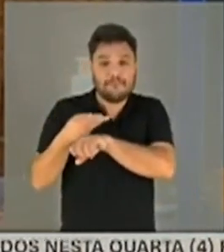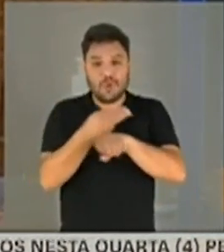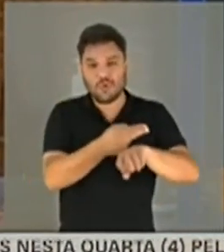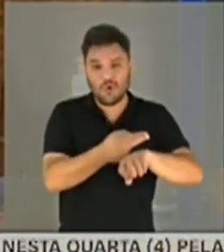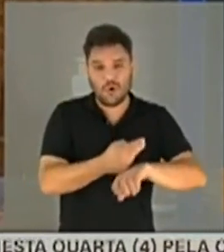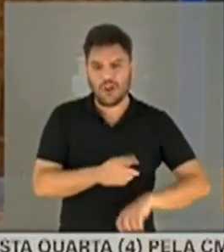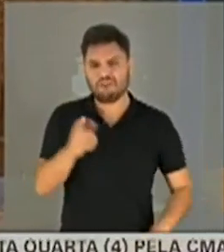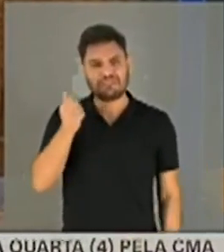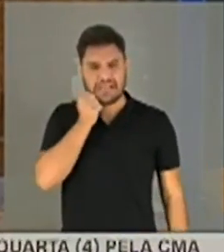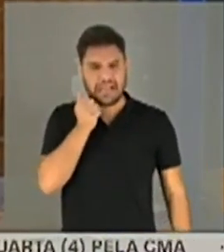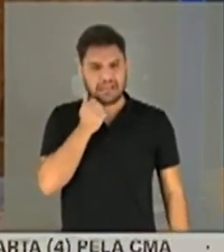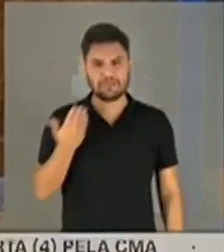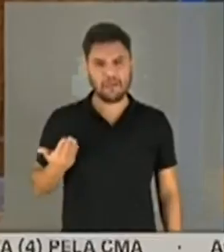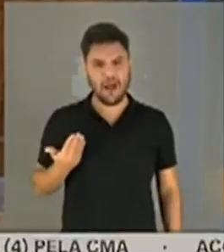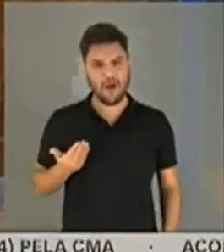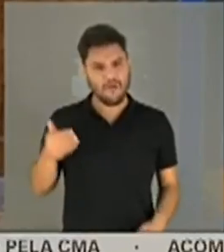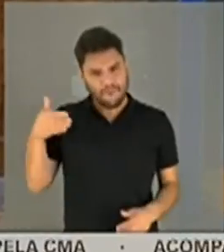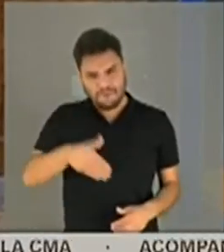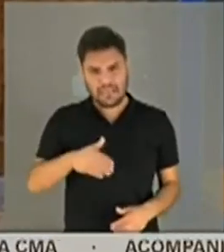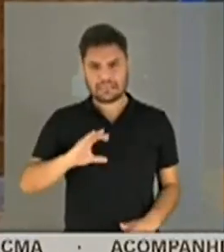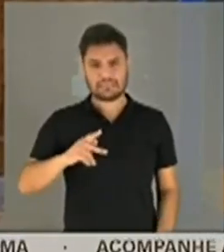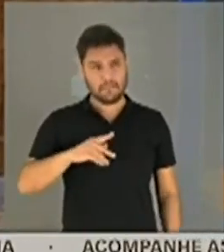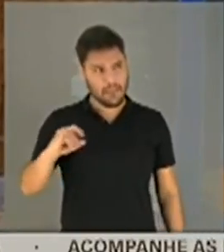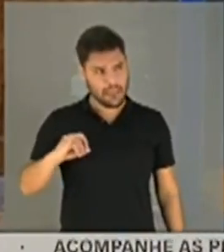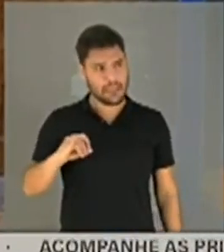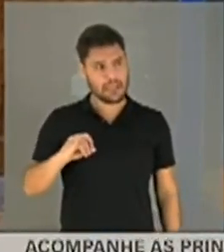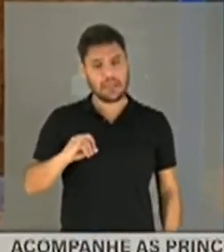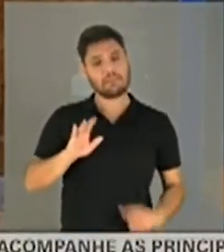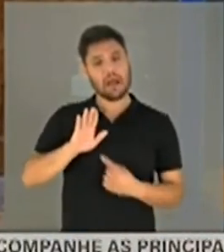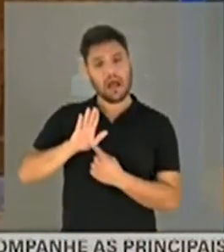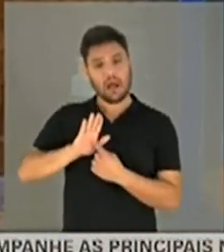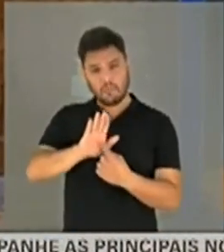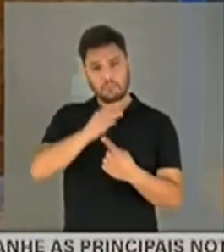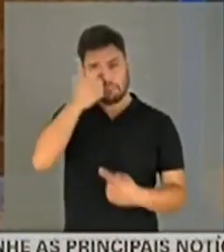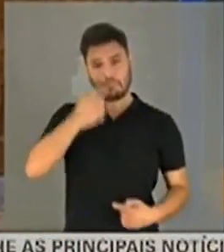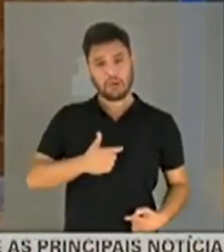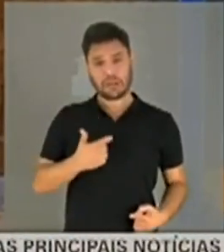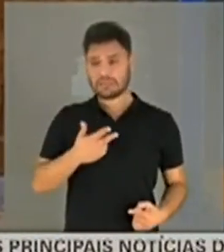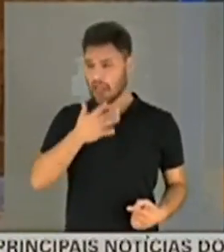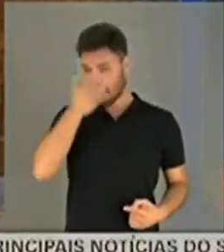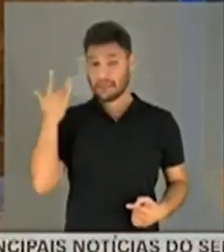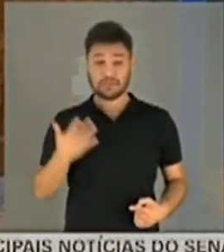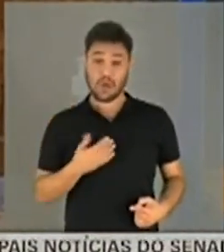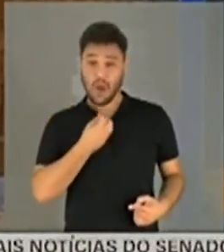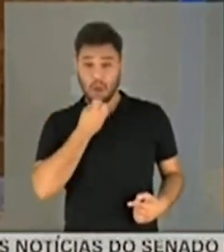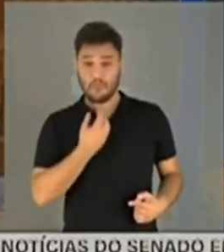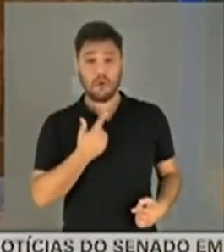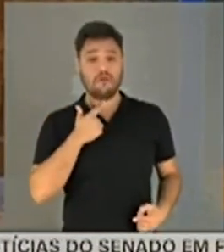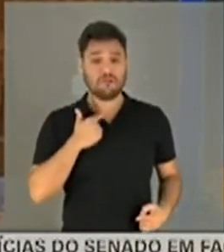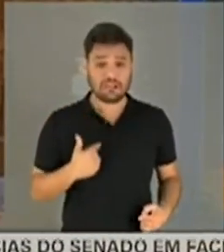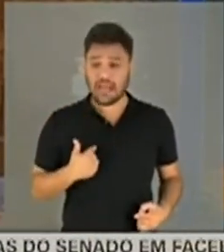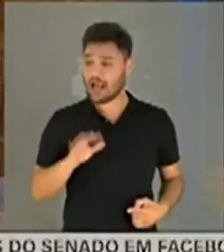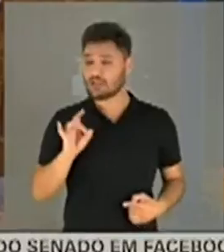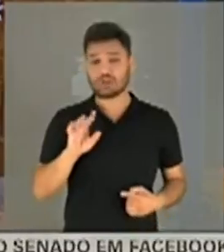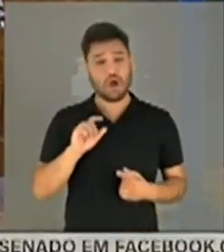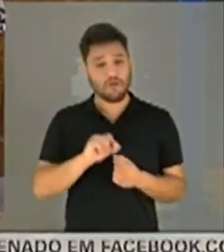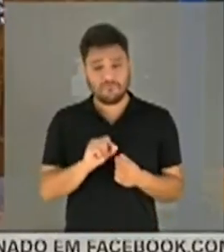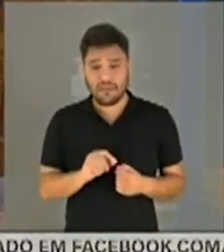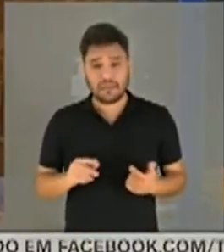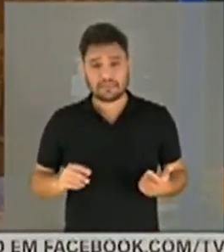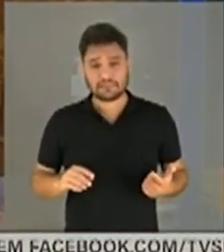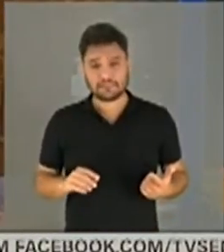a cara de pau de vir para essa CPI, para se apresentar como uma pessoa que de boa vontade apenas fez uma interface,